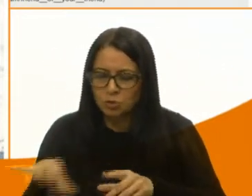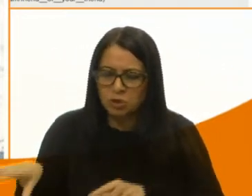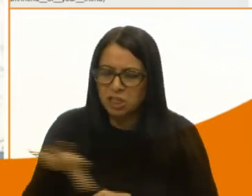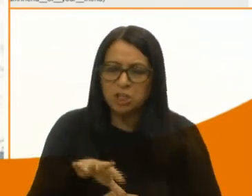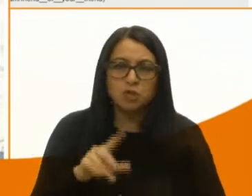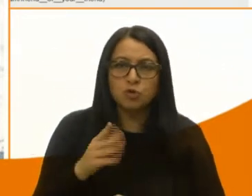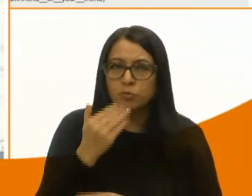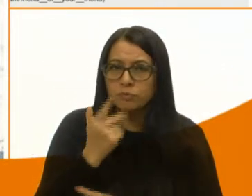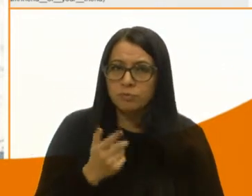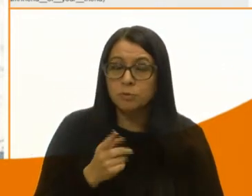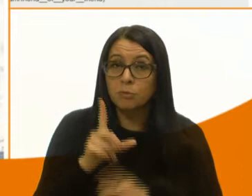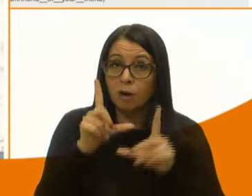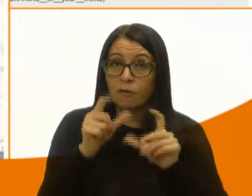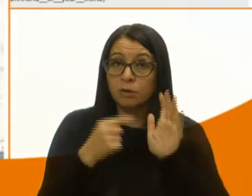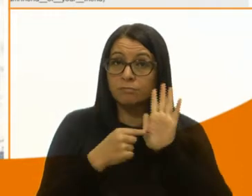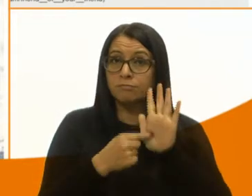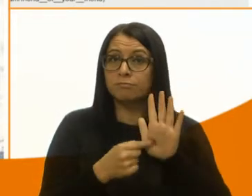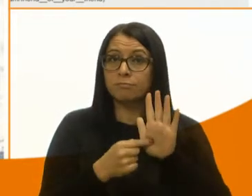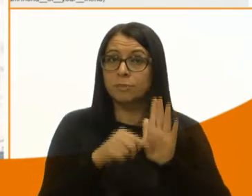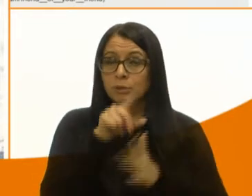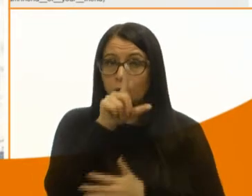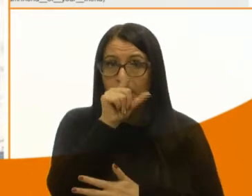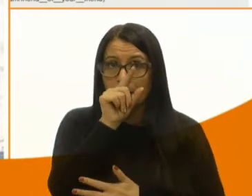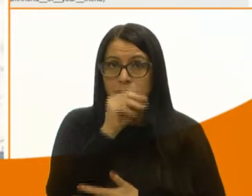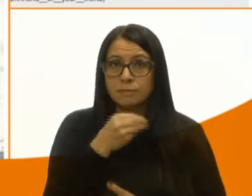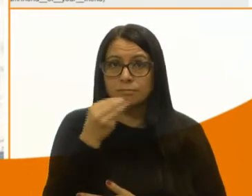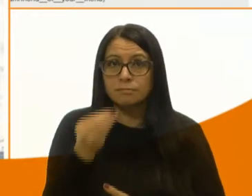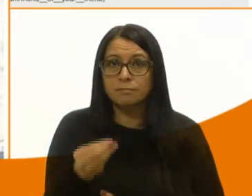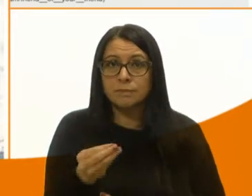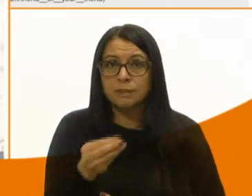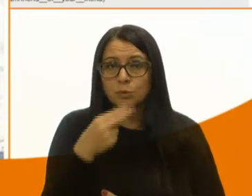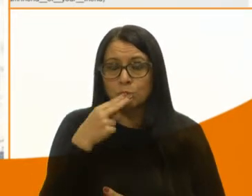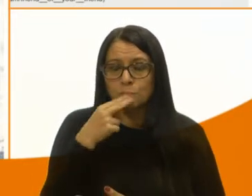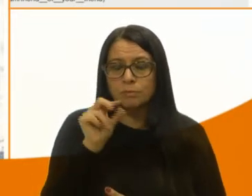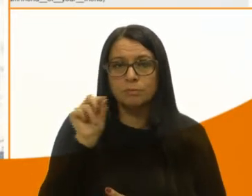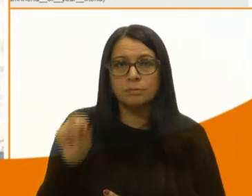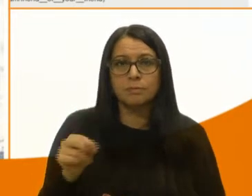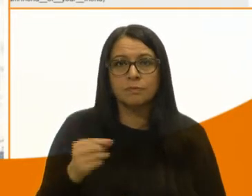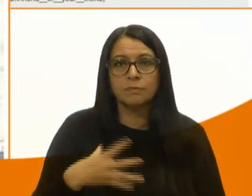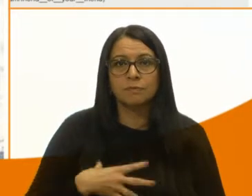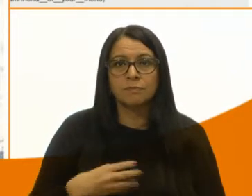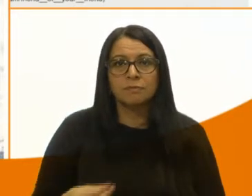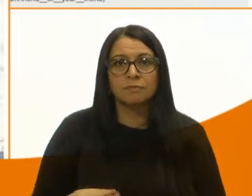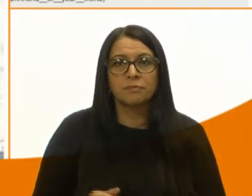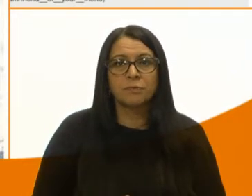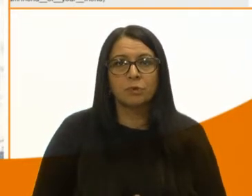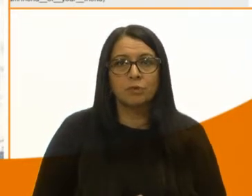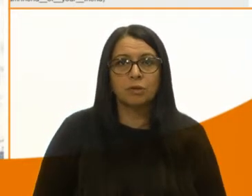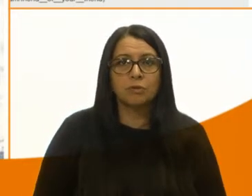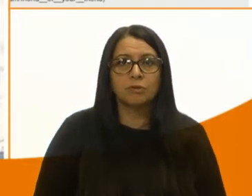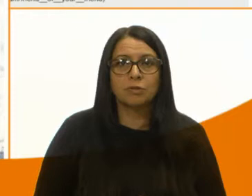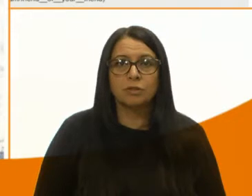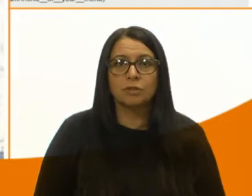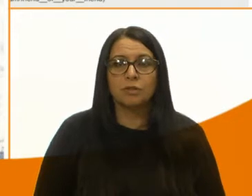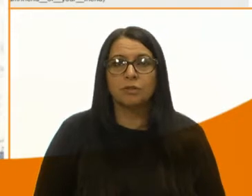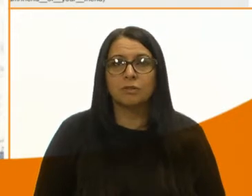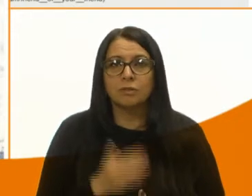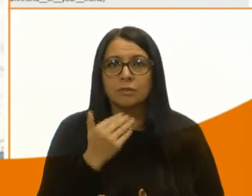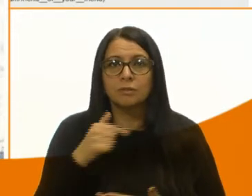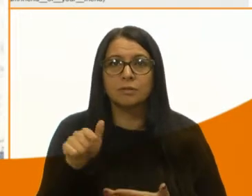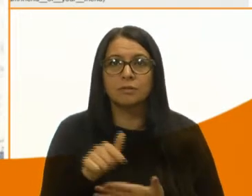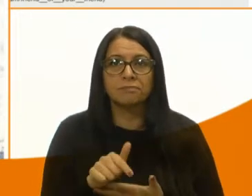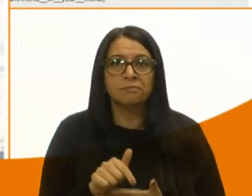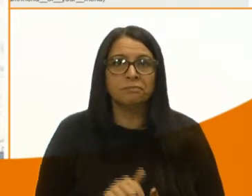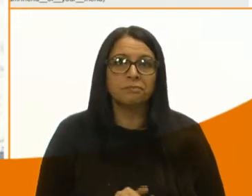Uma foto também que mostra um pássaro dando uma bituca de cigarro para o filhote se alimentar. Então,